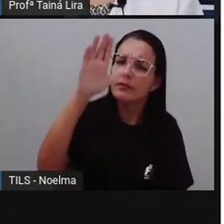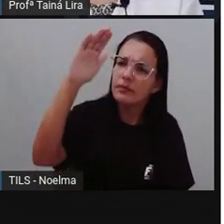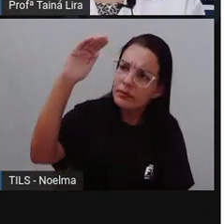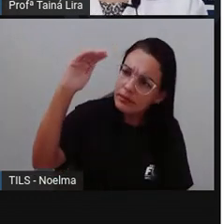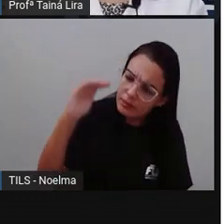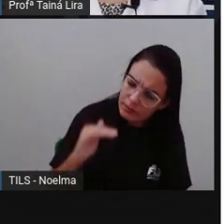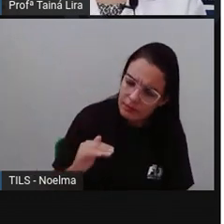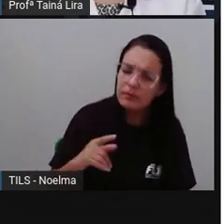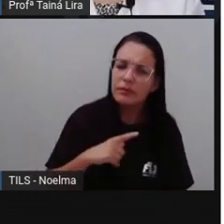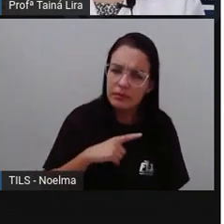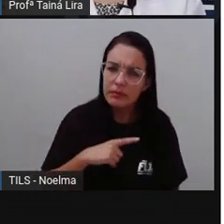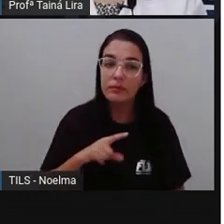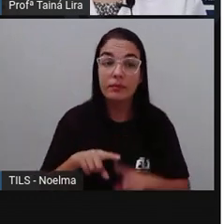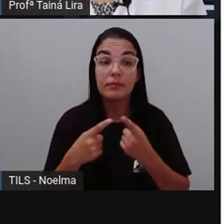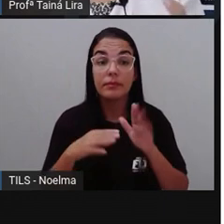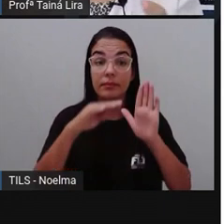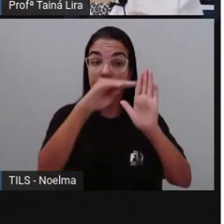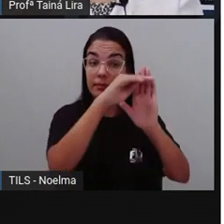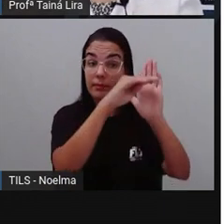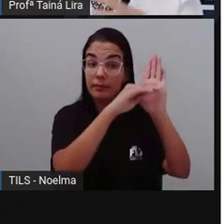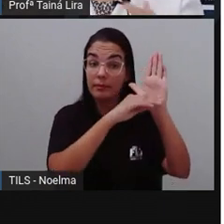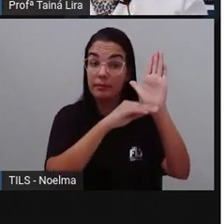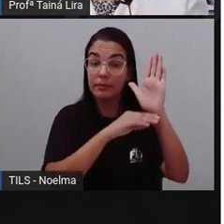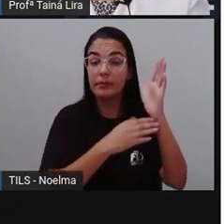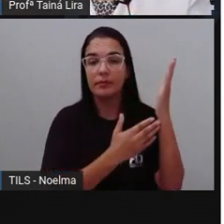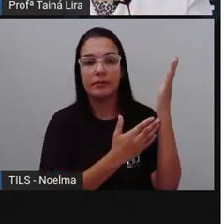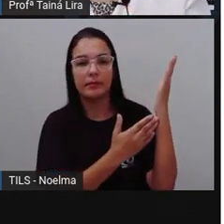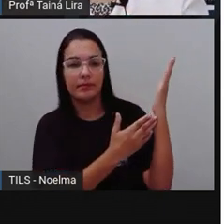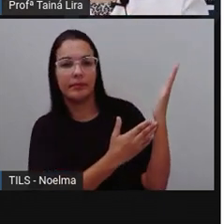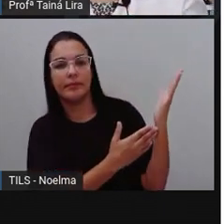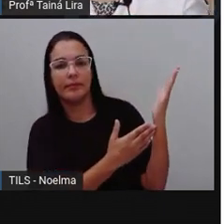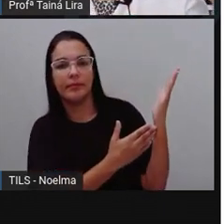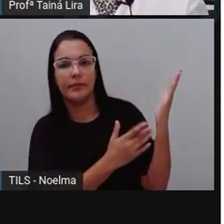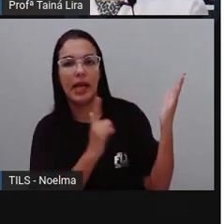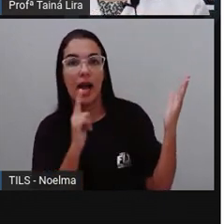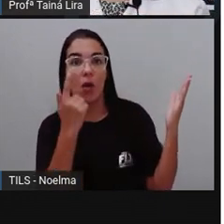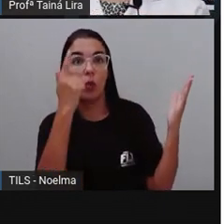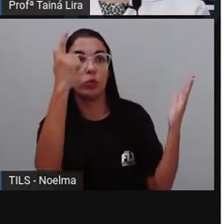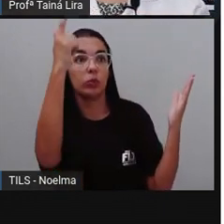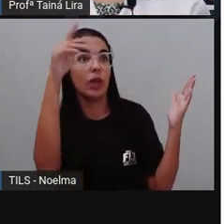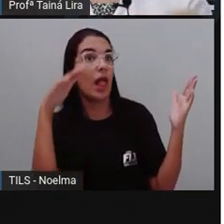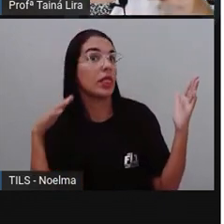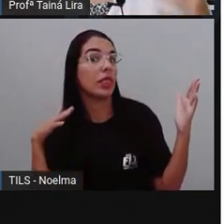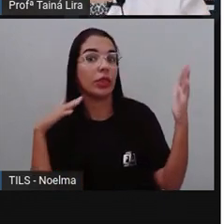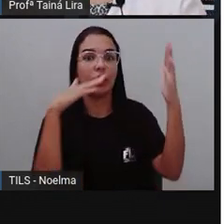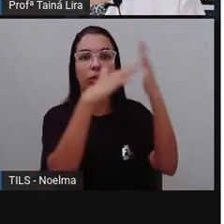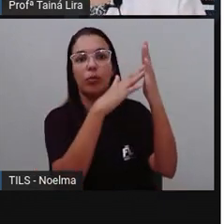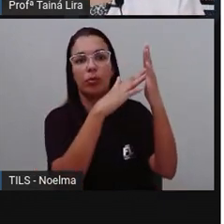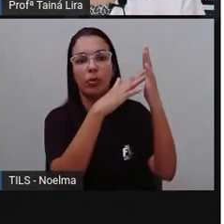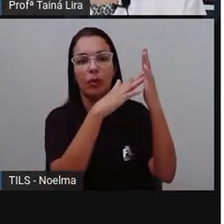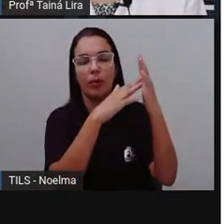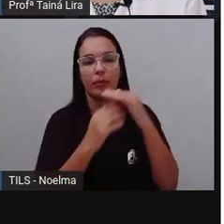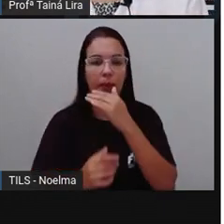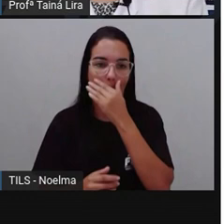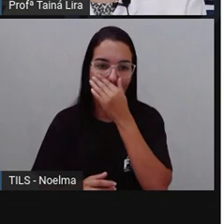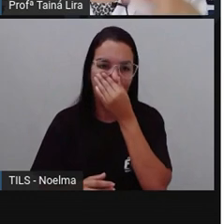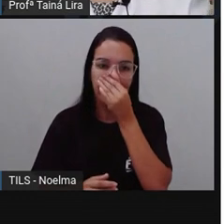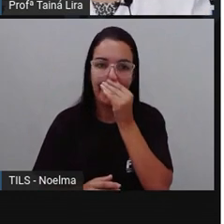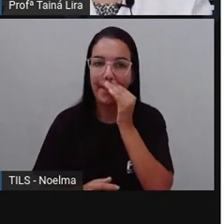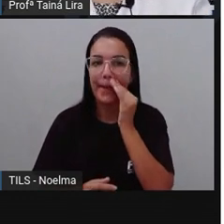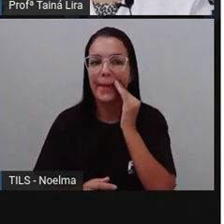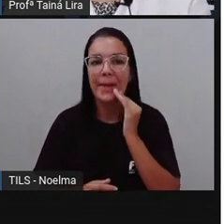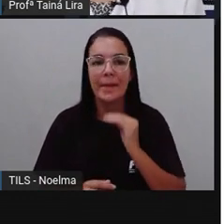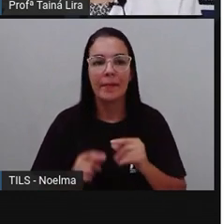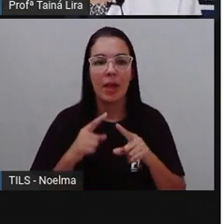Aqui, Essa tabela está considerando a altura máxima, Não é? Porque nós vimos, por exemplo, Que o IP, Ele pode ter de 12